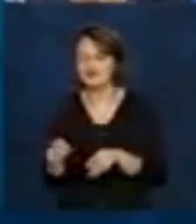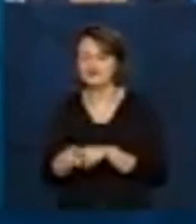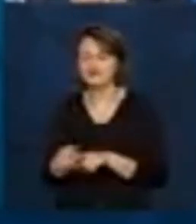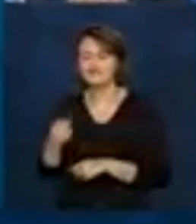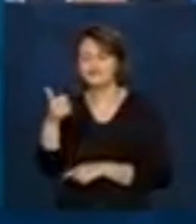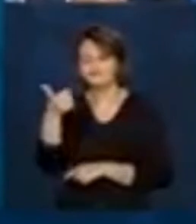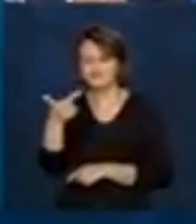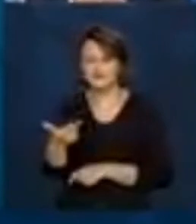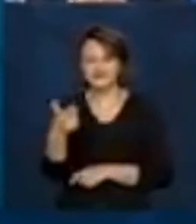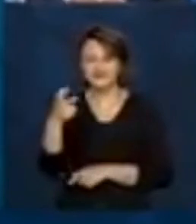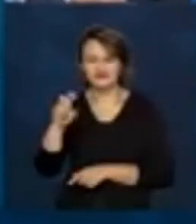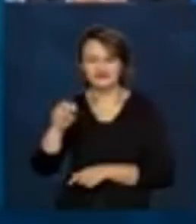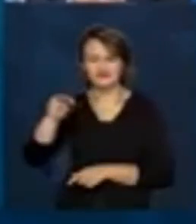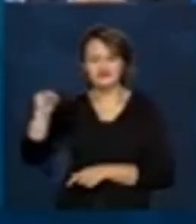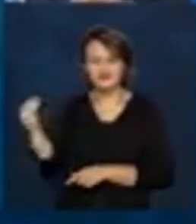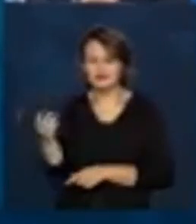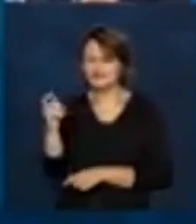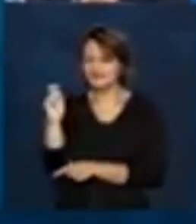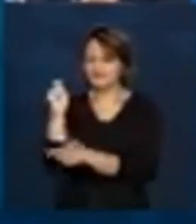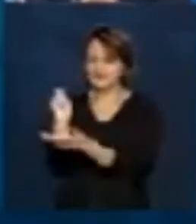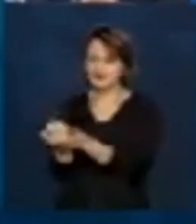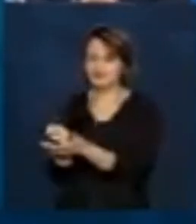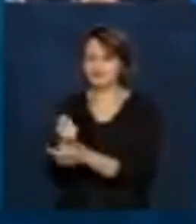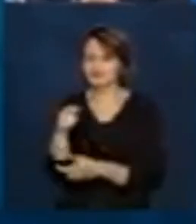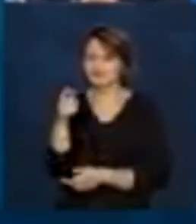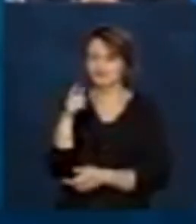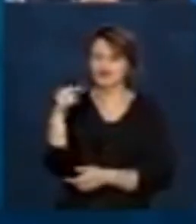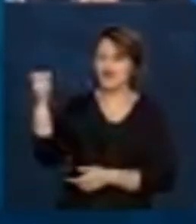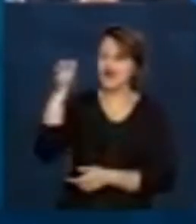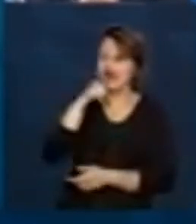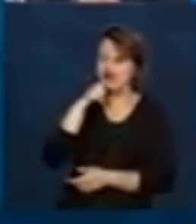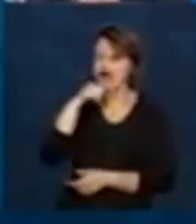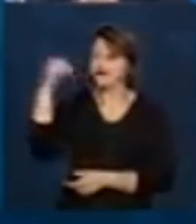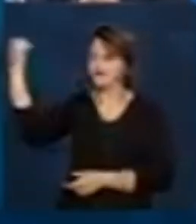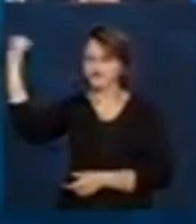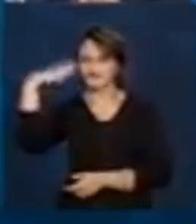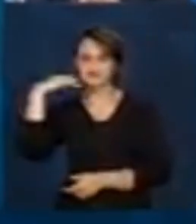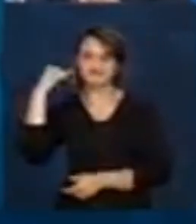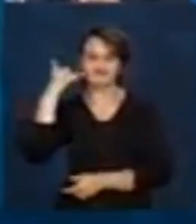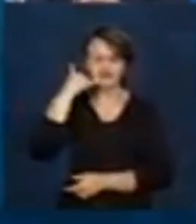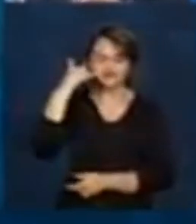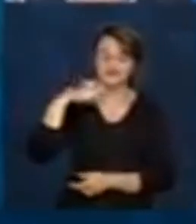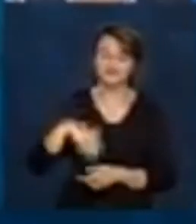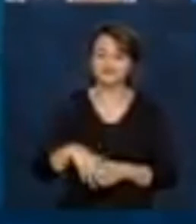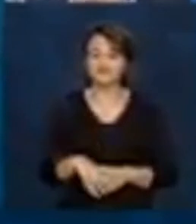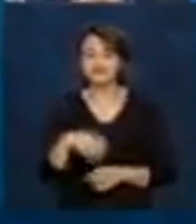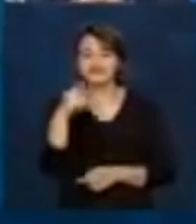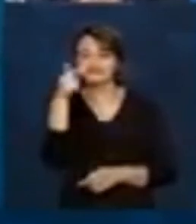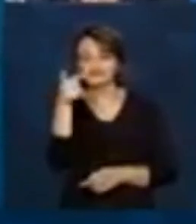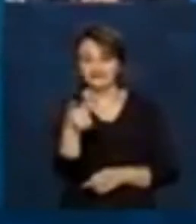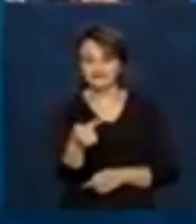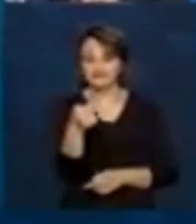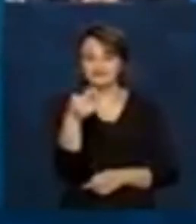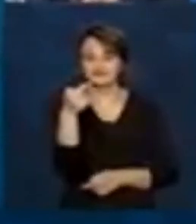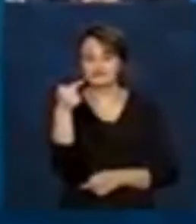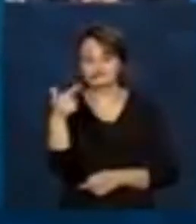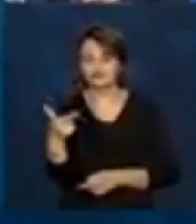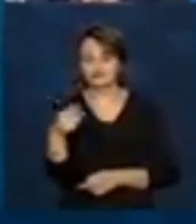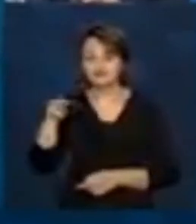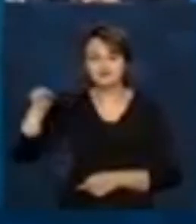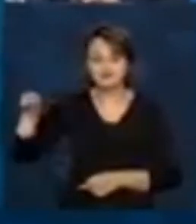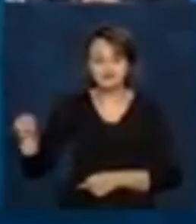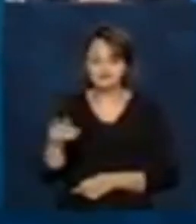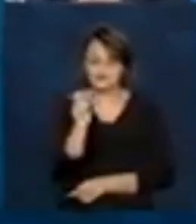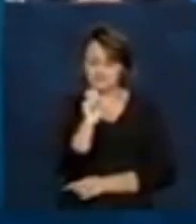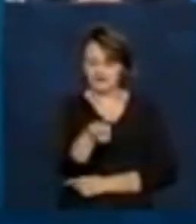de contas de água, luz, gás, telefone, mais de 72 milhões de pagamentos